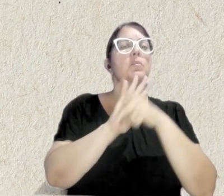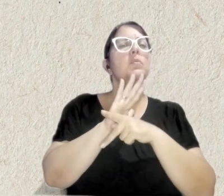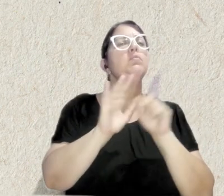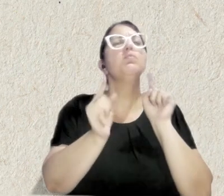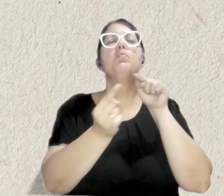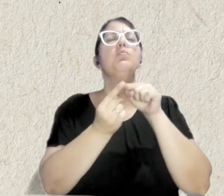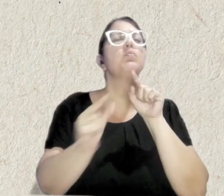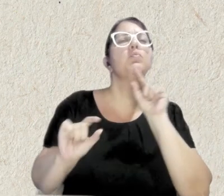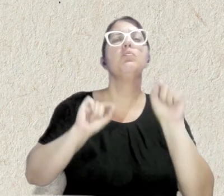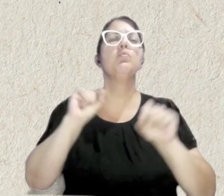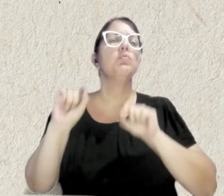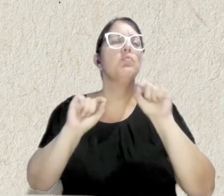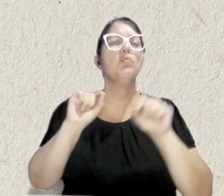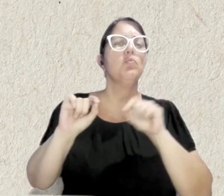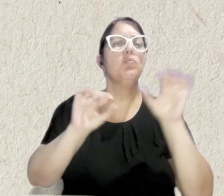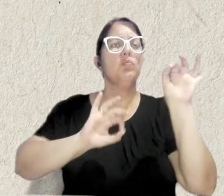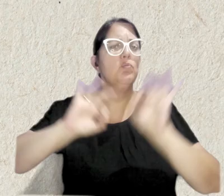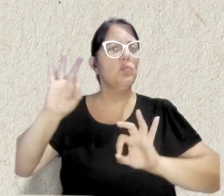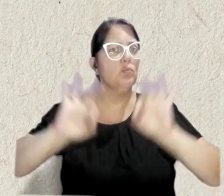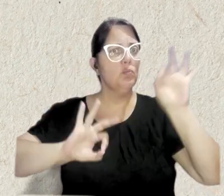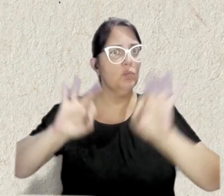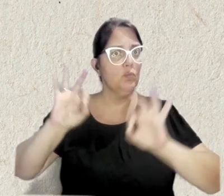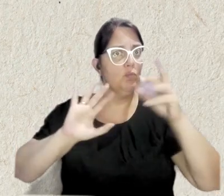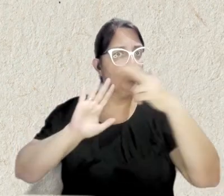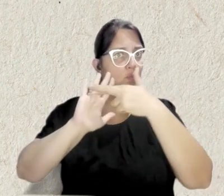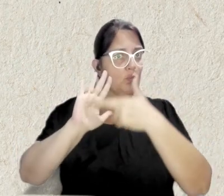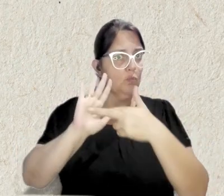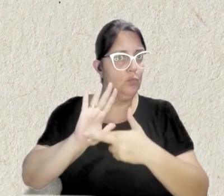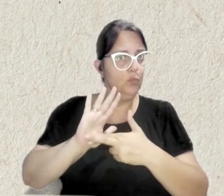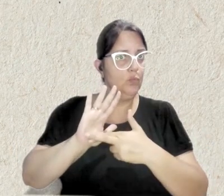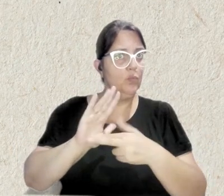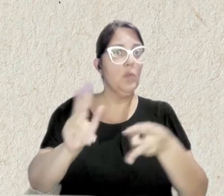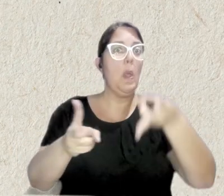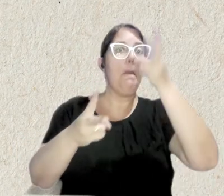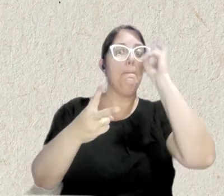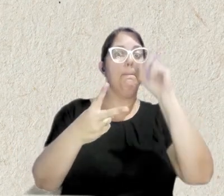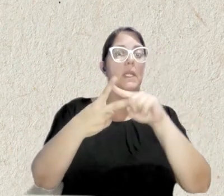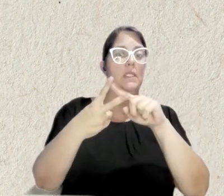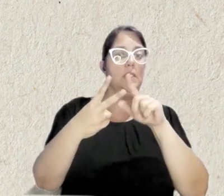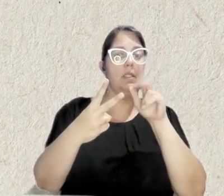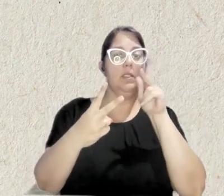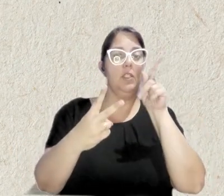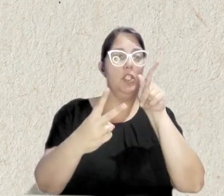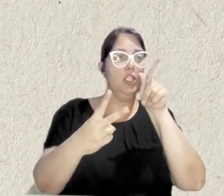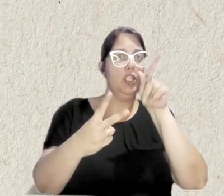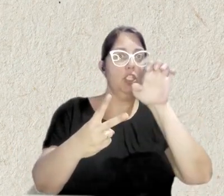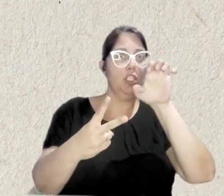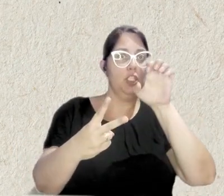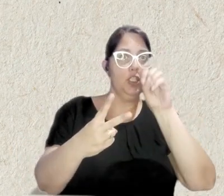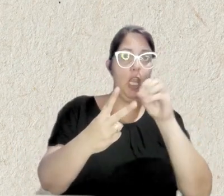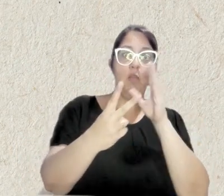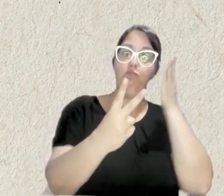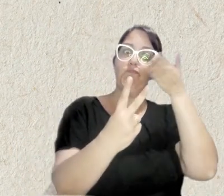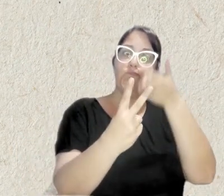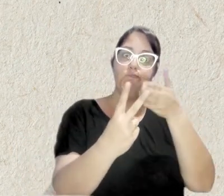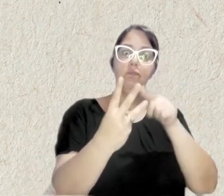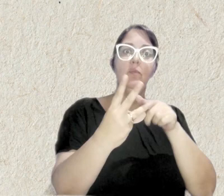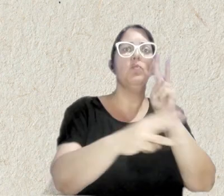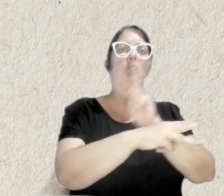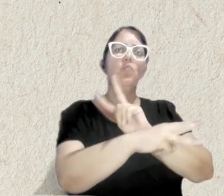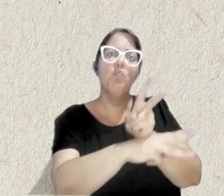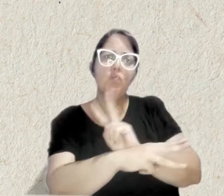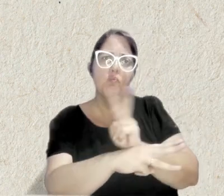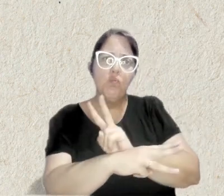objetivo organizar as medidas destinadas a identificação, georreferenciamento, monitoramento,